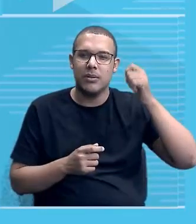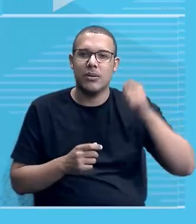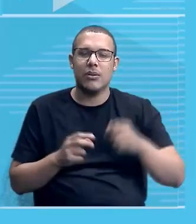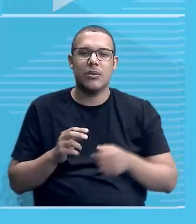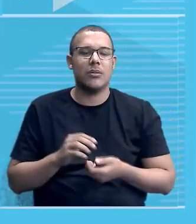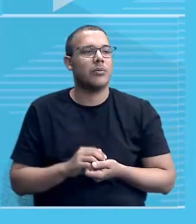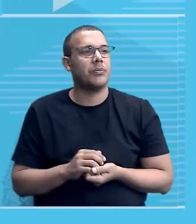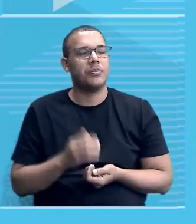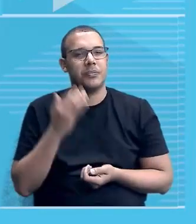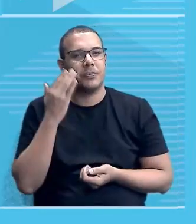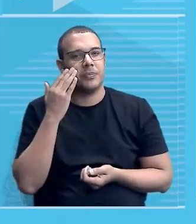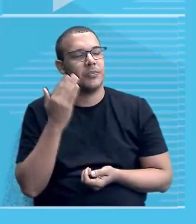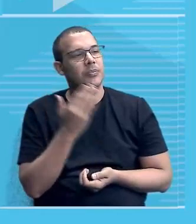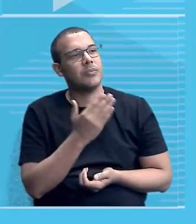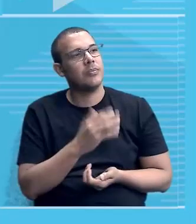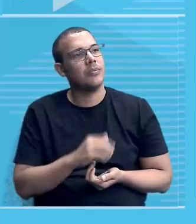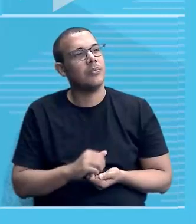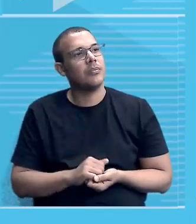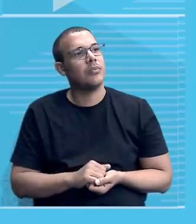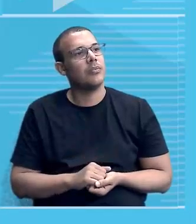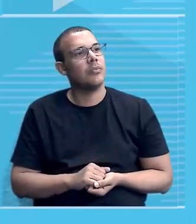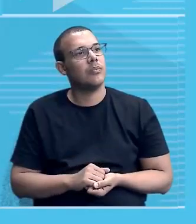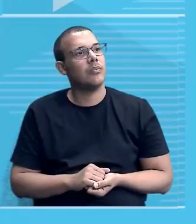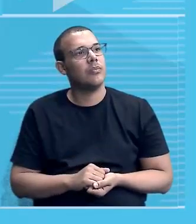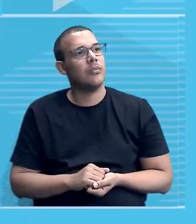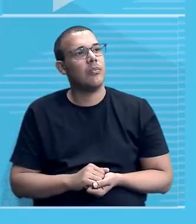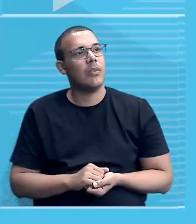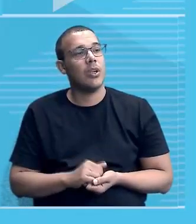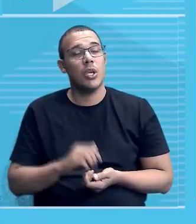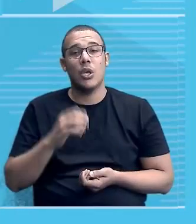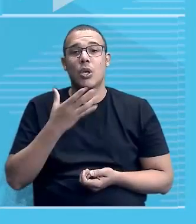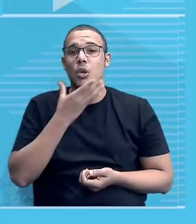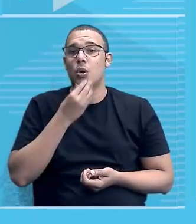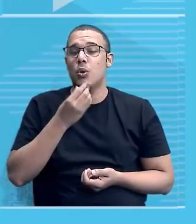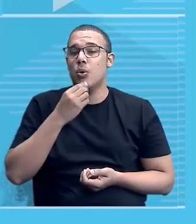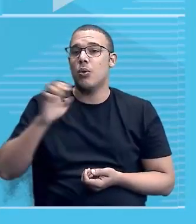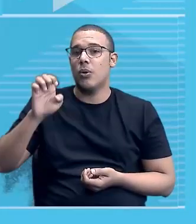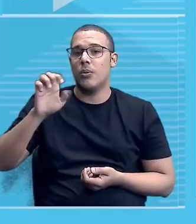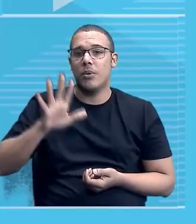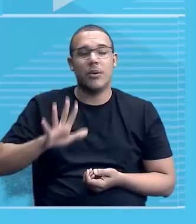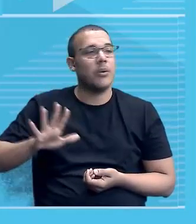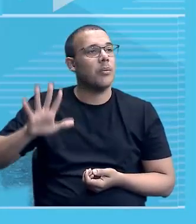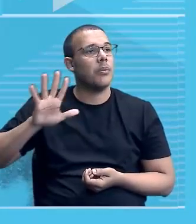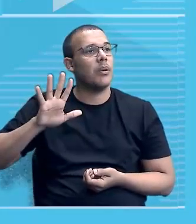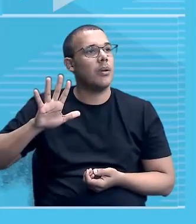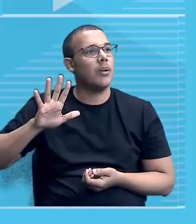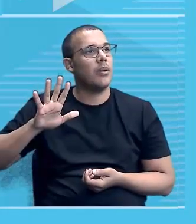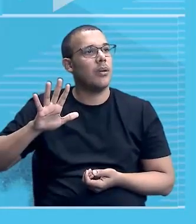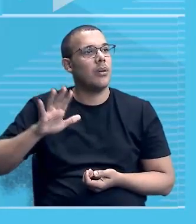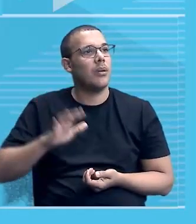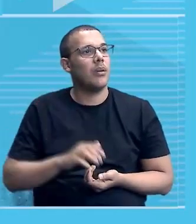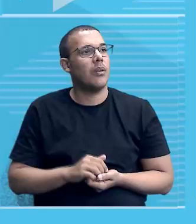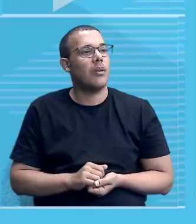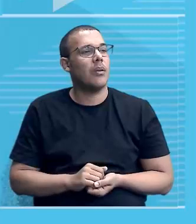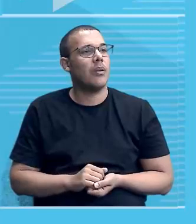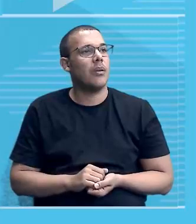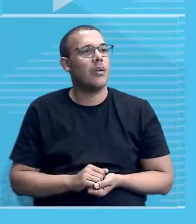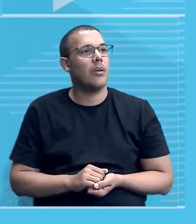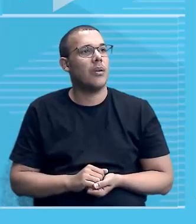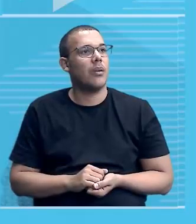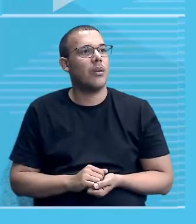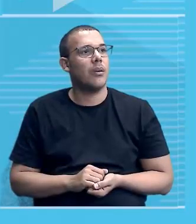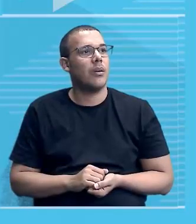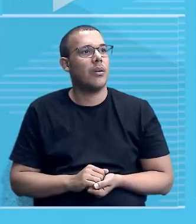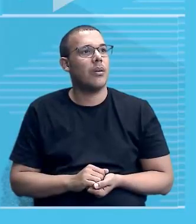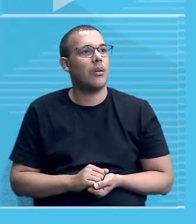do sol, abanando, e ao invés do europeu, um outro africano, que passa a se apoderar do